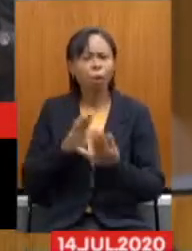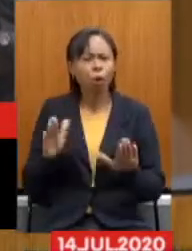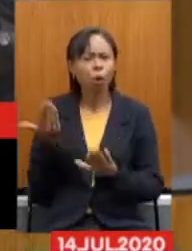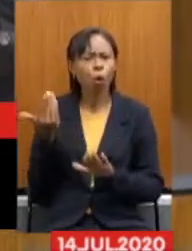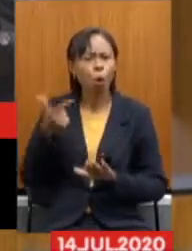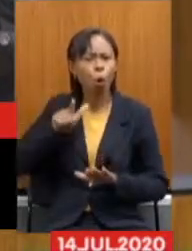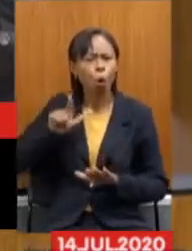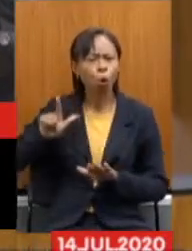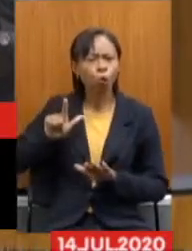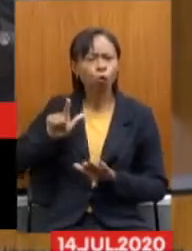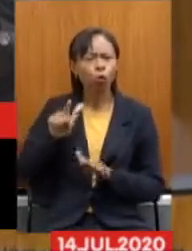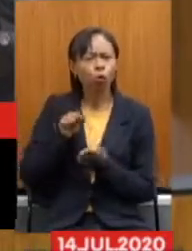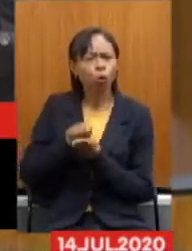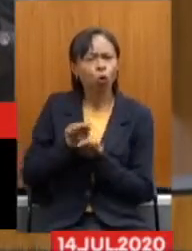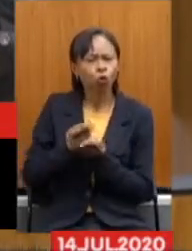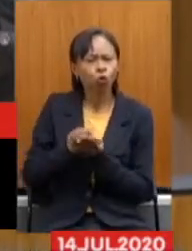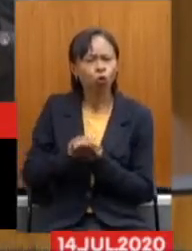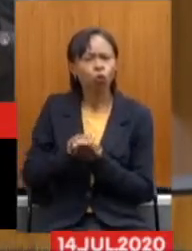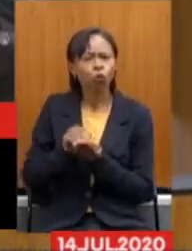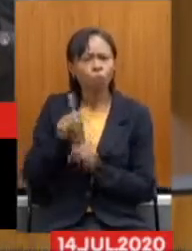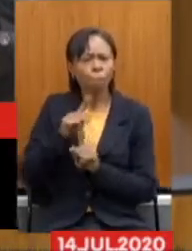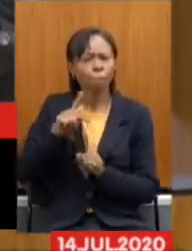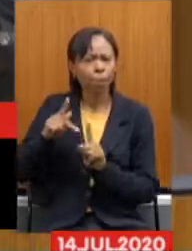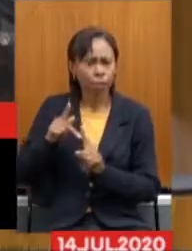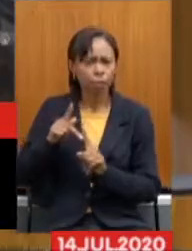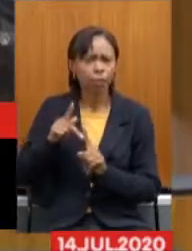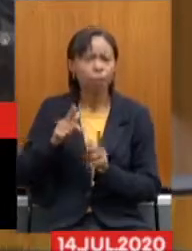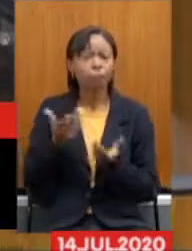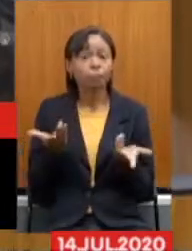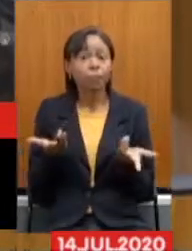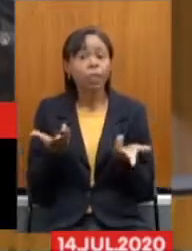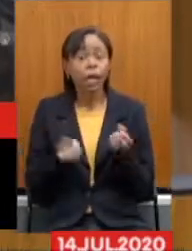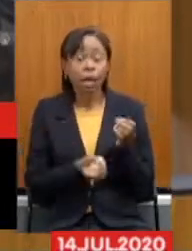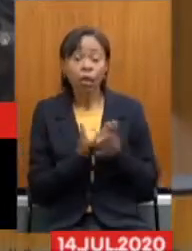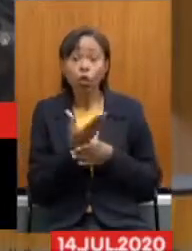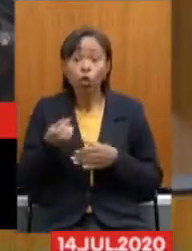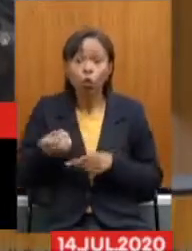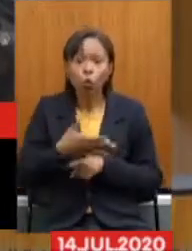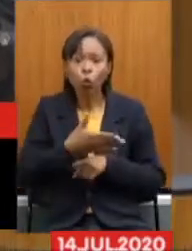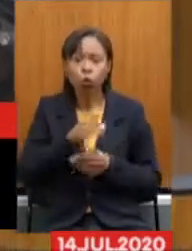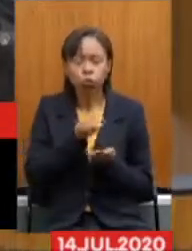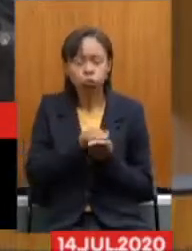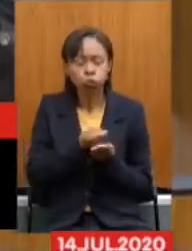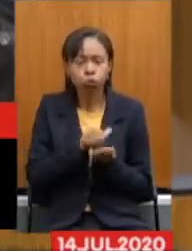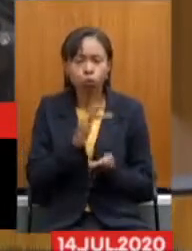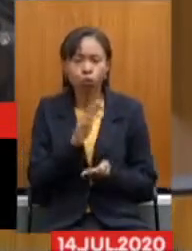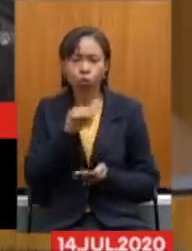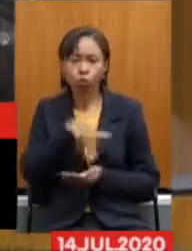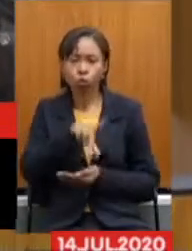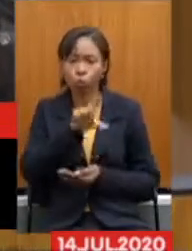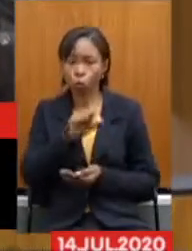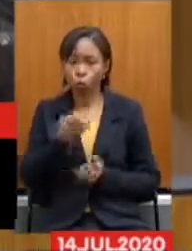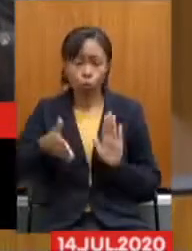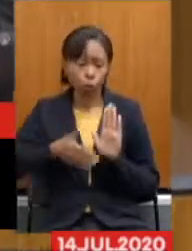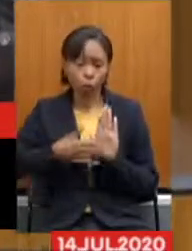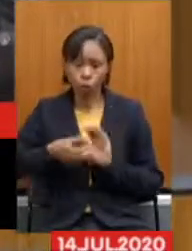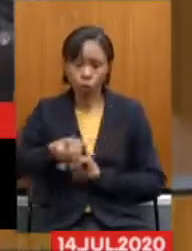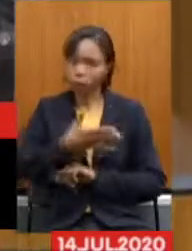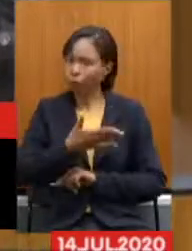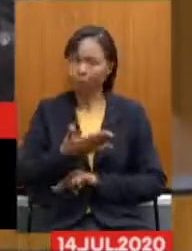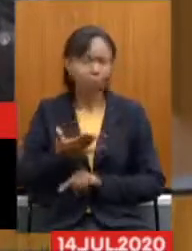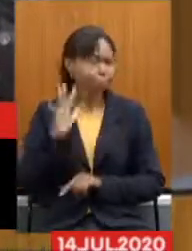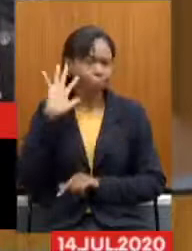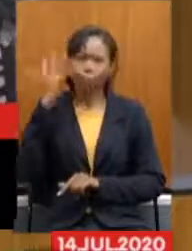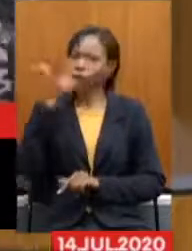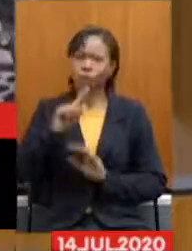De acordo Com a lei 131 2003 E a criação De novo fundo Como nova proposta Não trará Solução Para o déficit